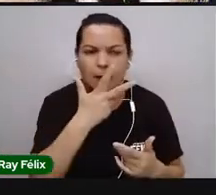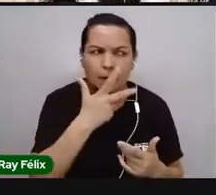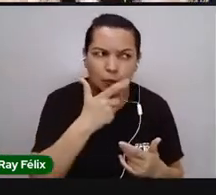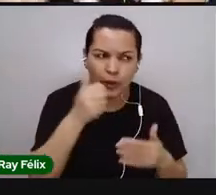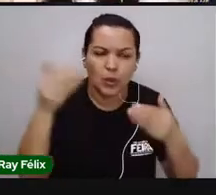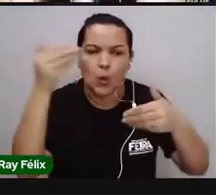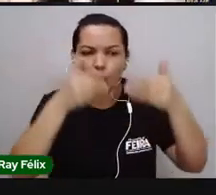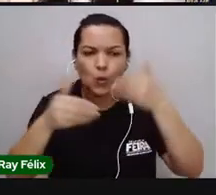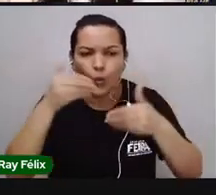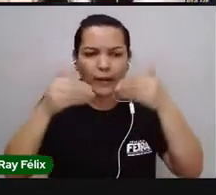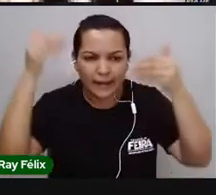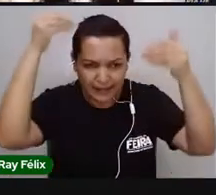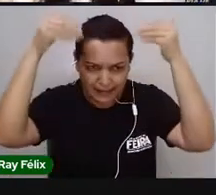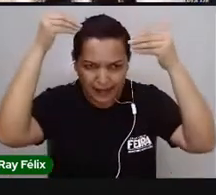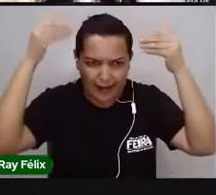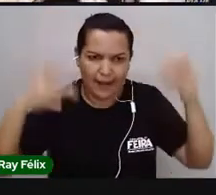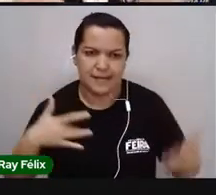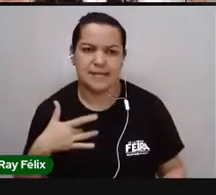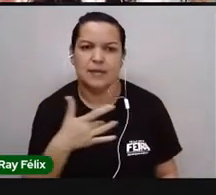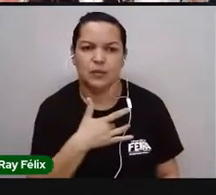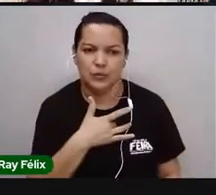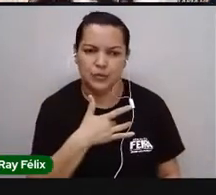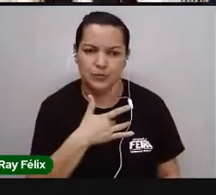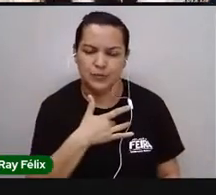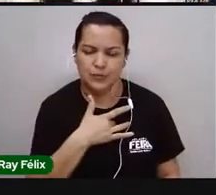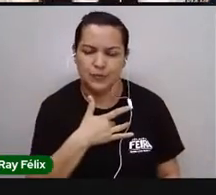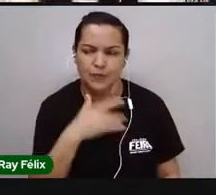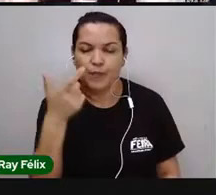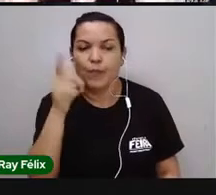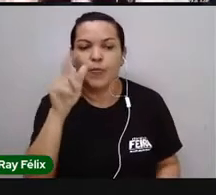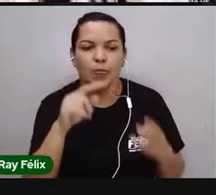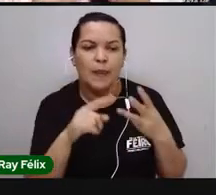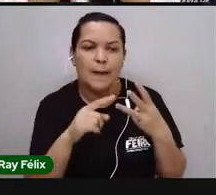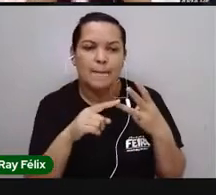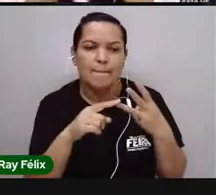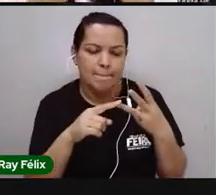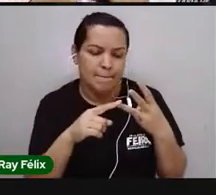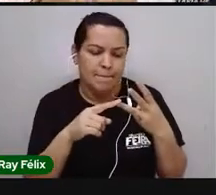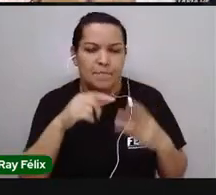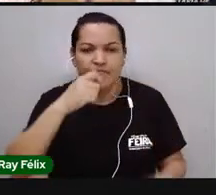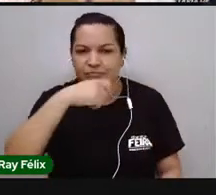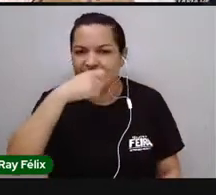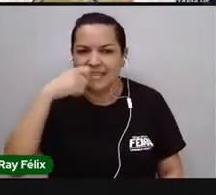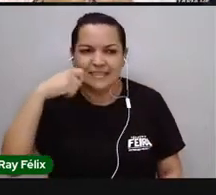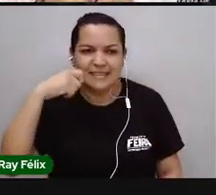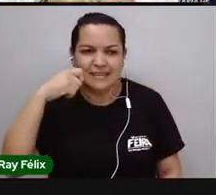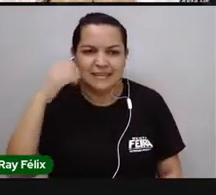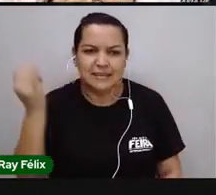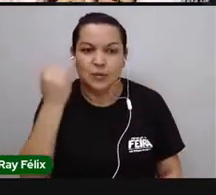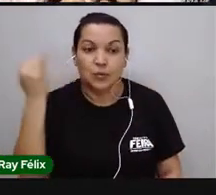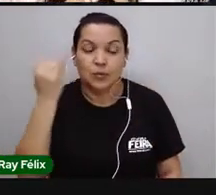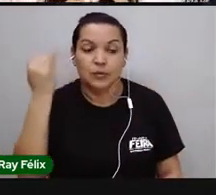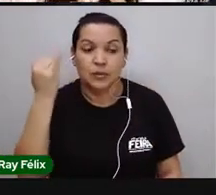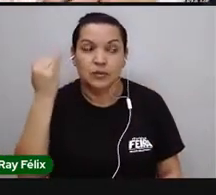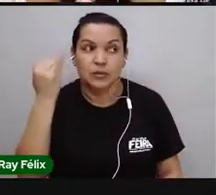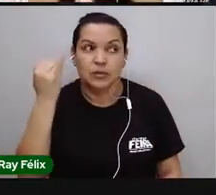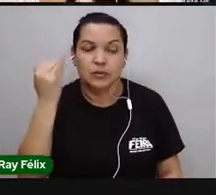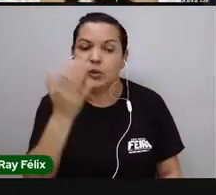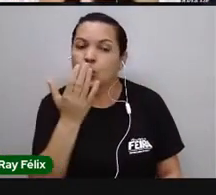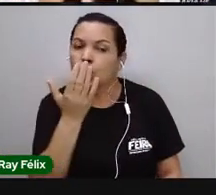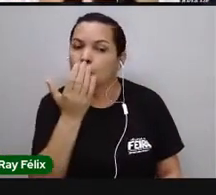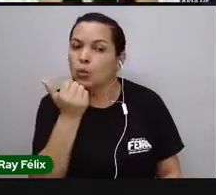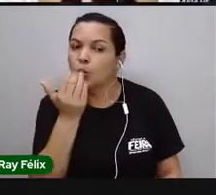cabeça saudável. Escovar os dentes é essencial. A nossa alimentação, ela se inicia